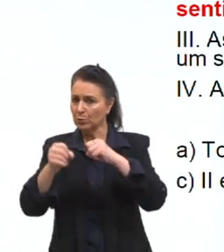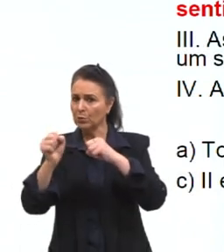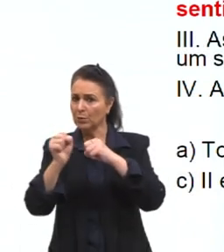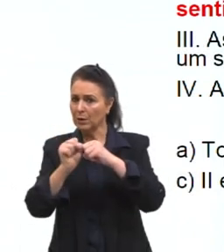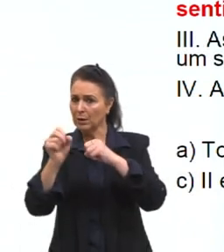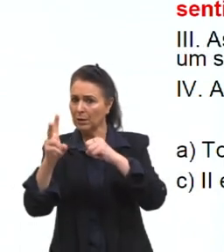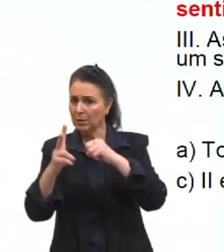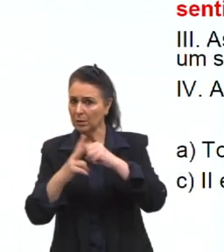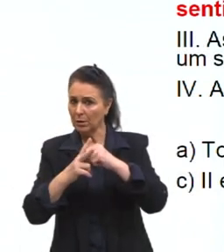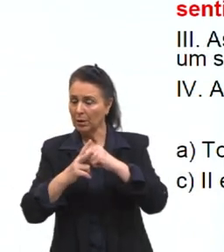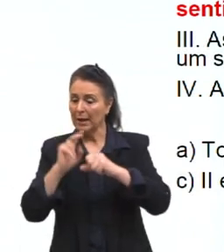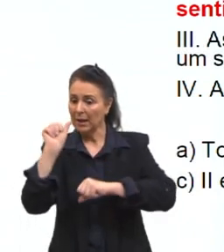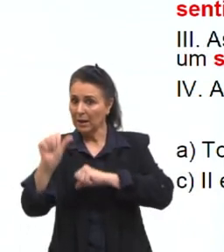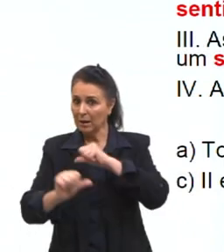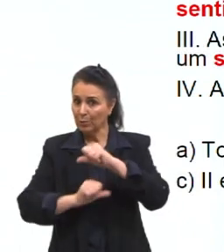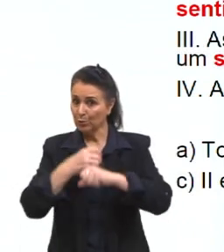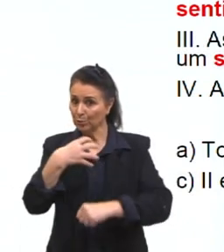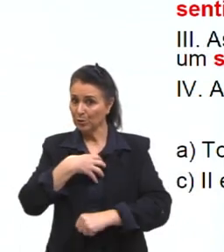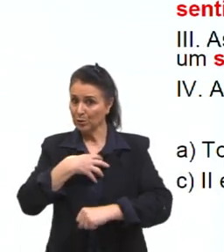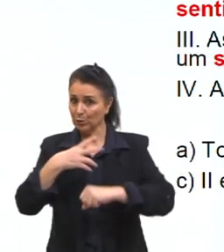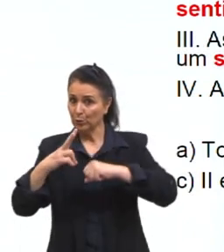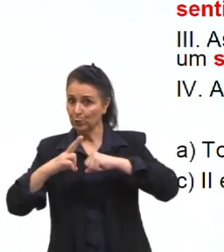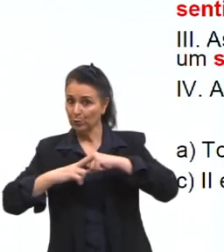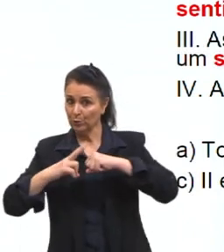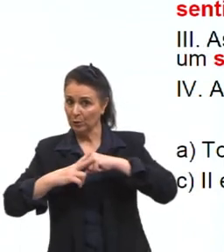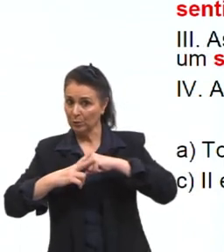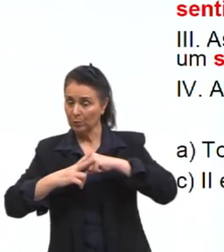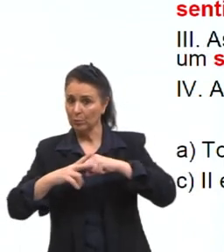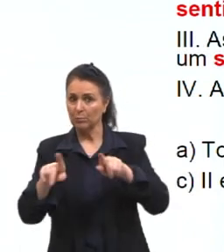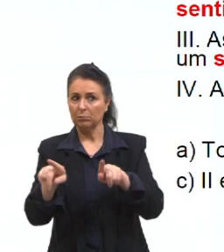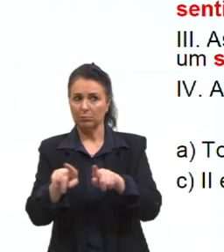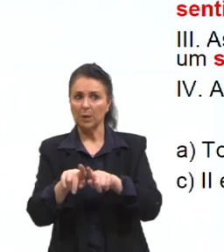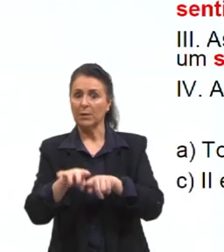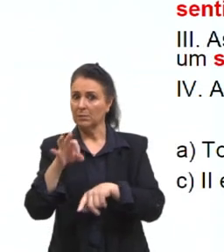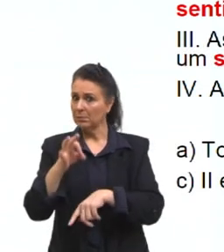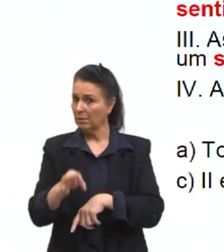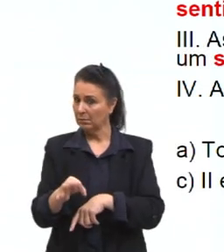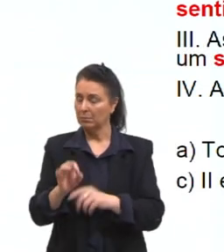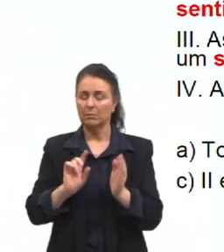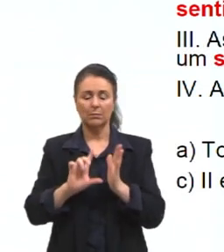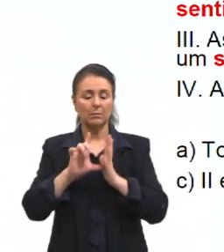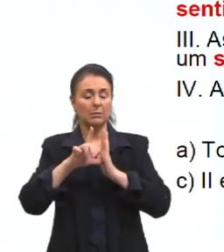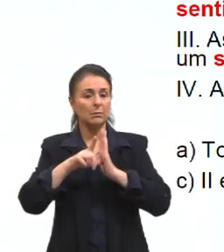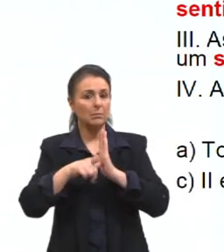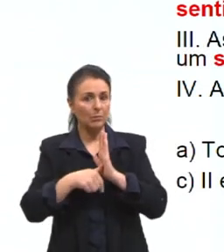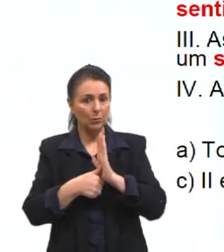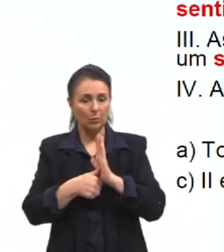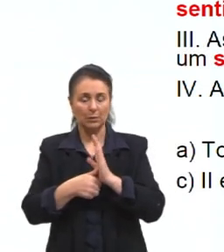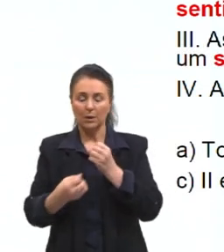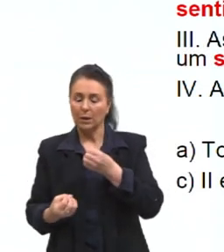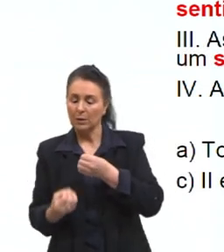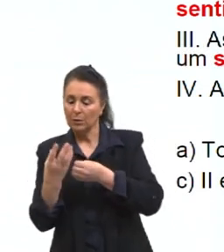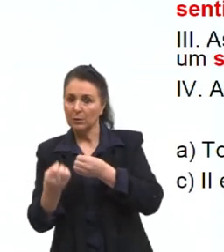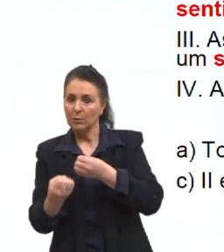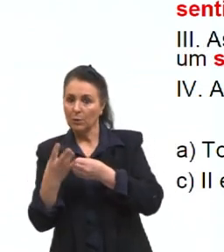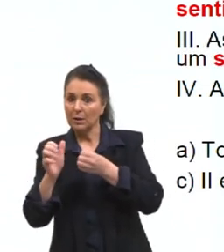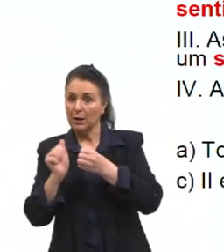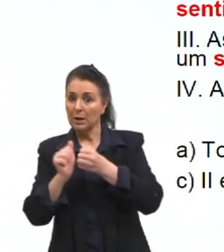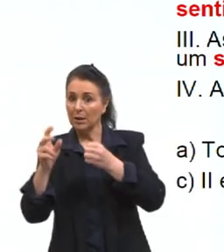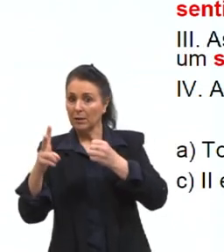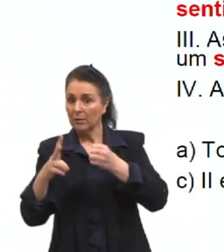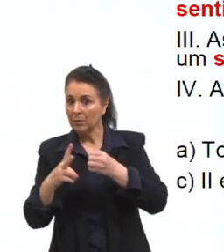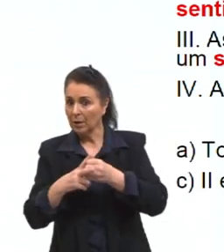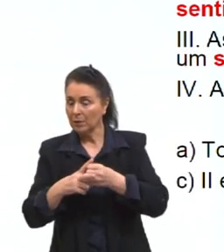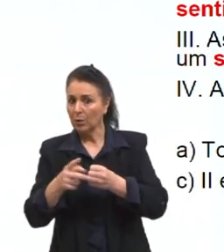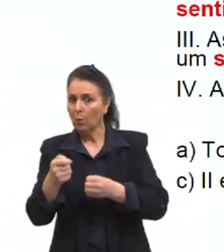sentido de um verbo. Também correto. Depois, as locuções adverbiais são, em